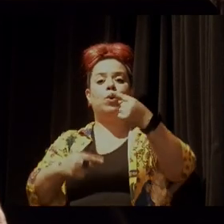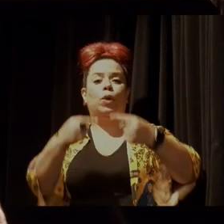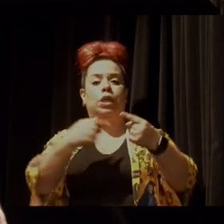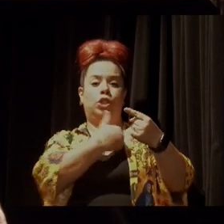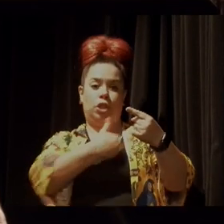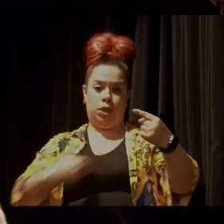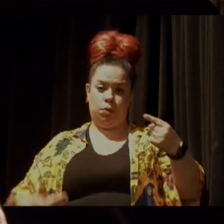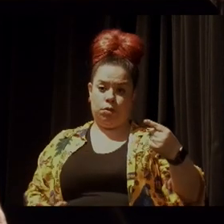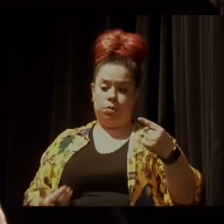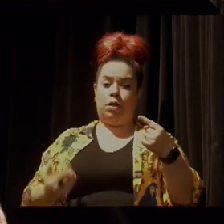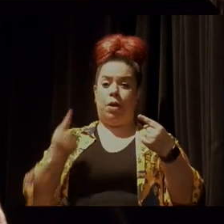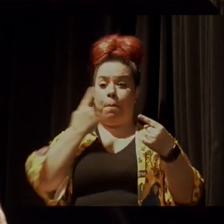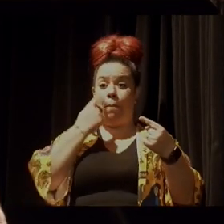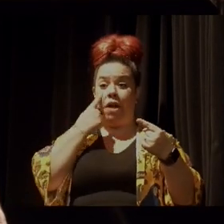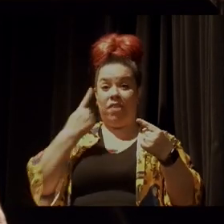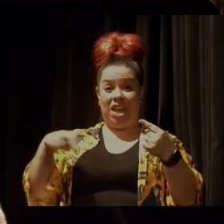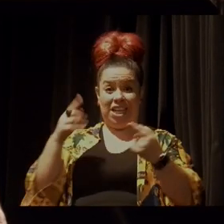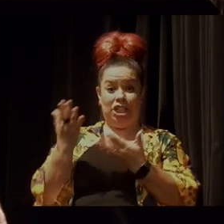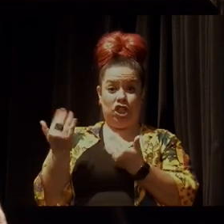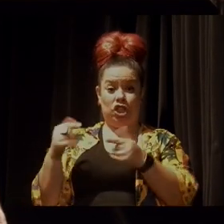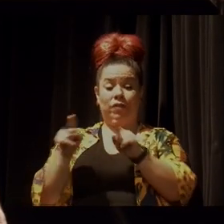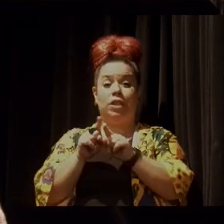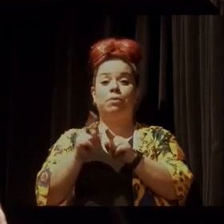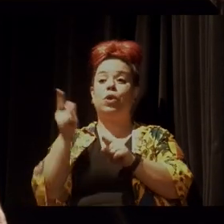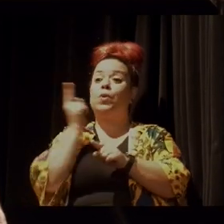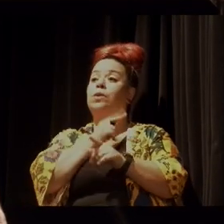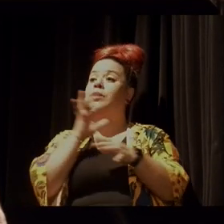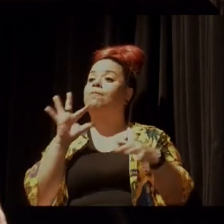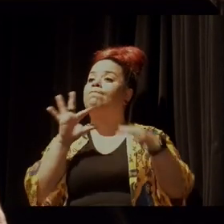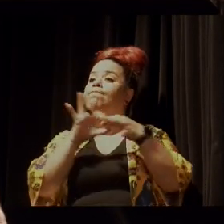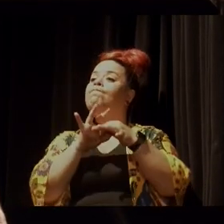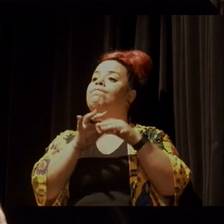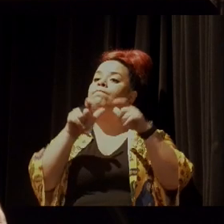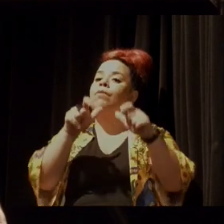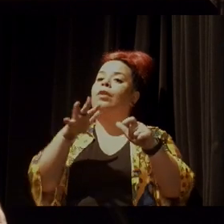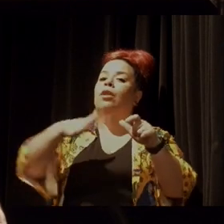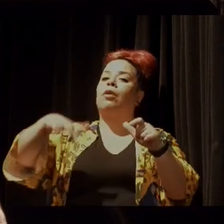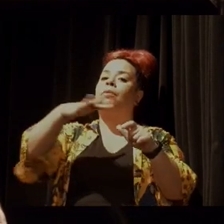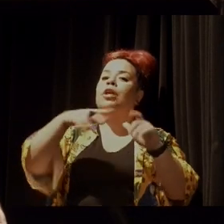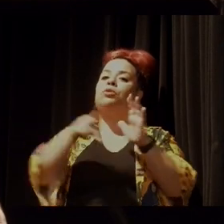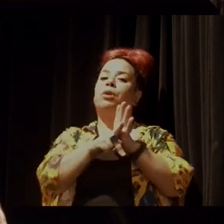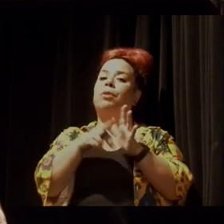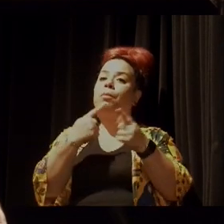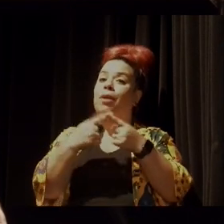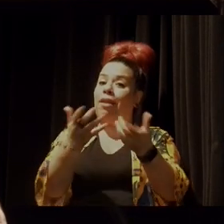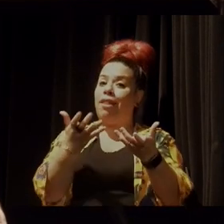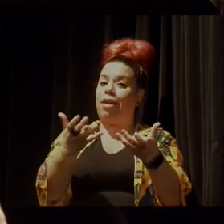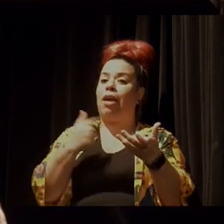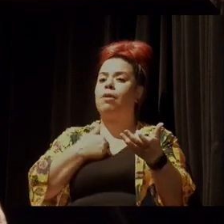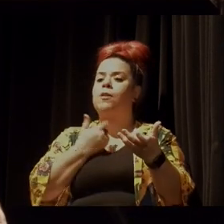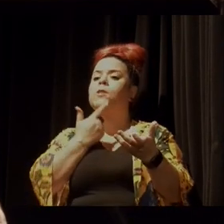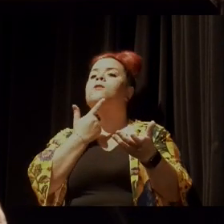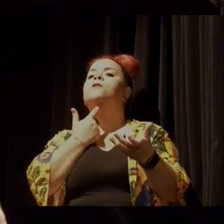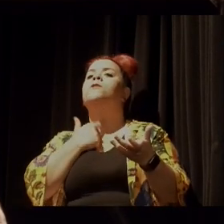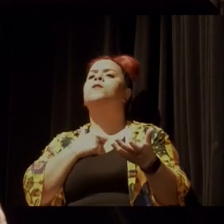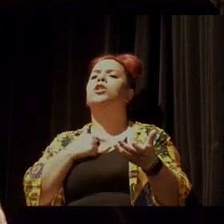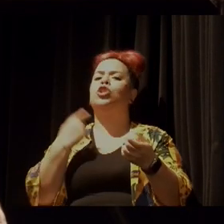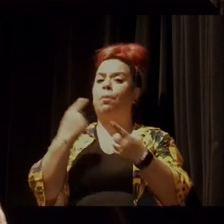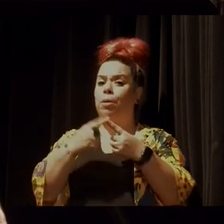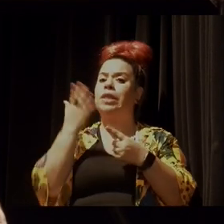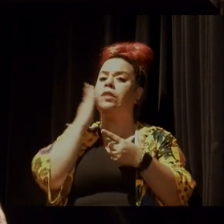jovem esteja conectado ao seu território, porque ele quer estar no seu território, porque ele entende o seu papel